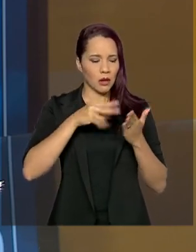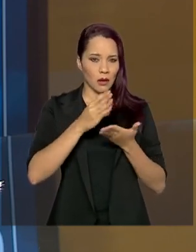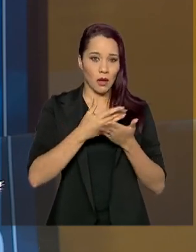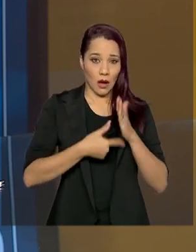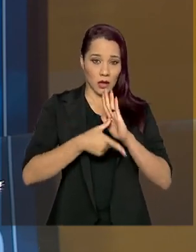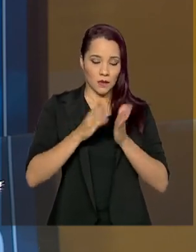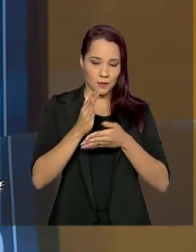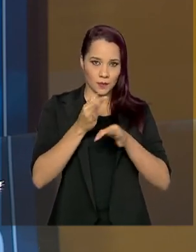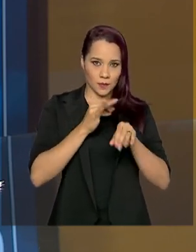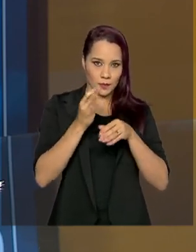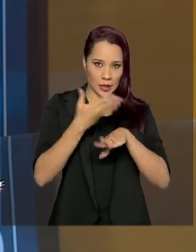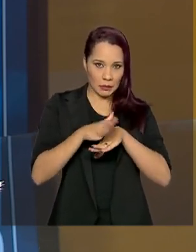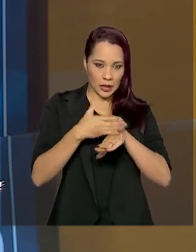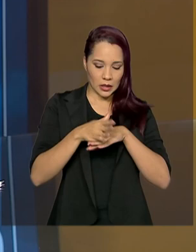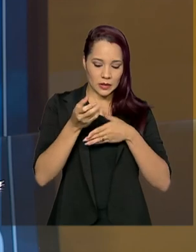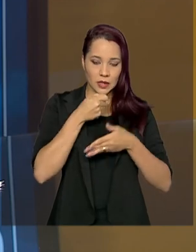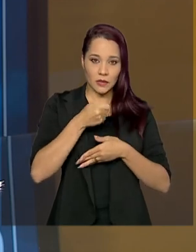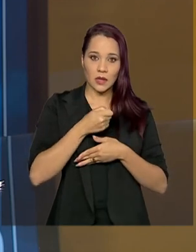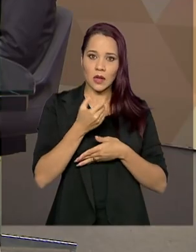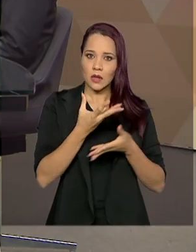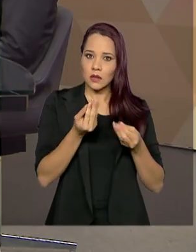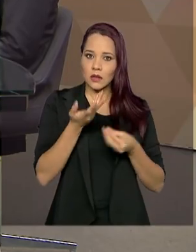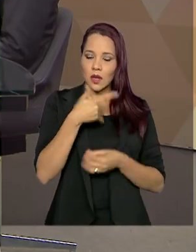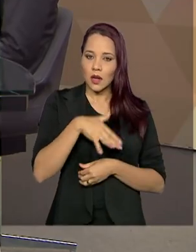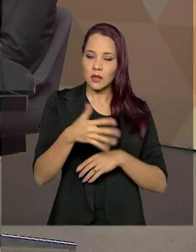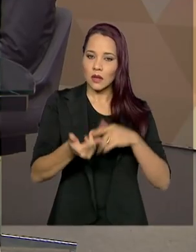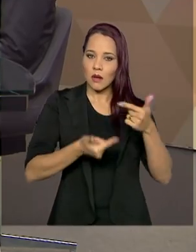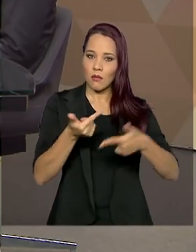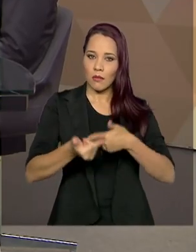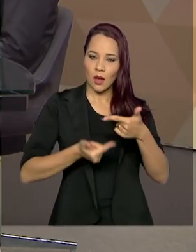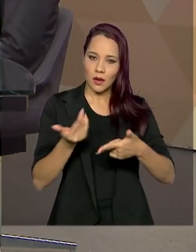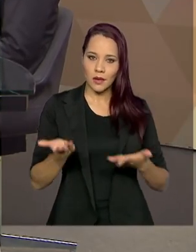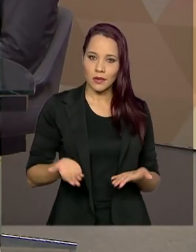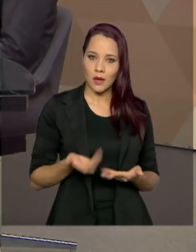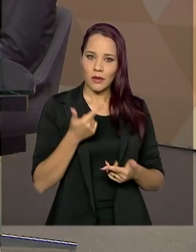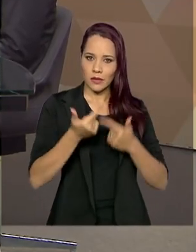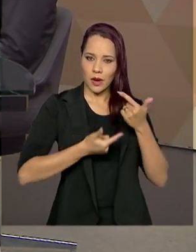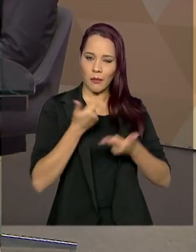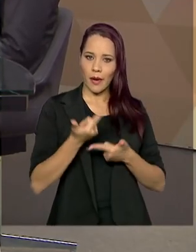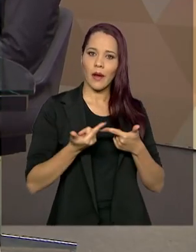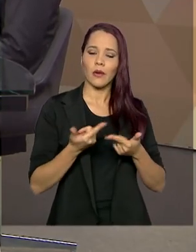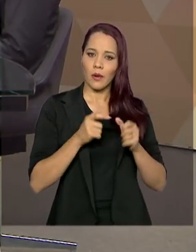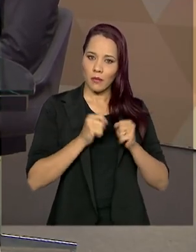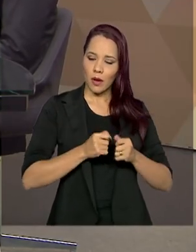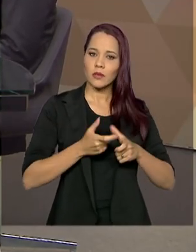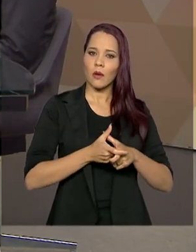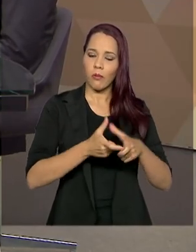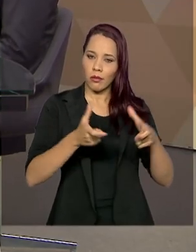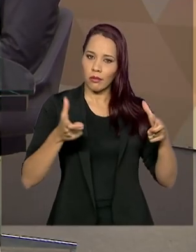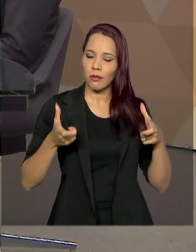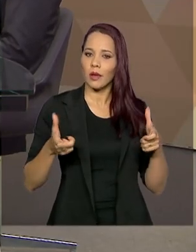preparando para a entrevista com o senhor, que elas estão trabalhando. Ou seja, o trabalho infantil pode aumentar também em muitas